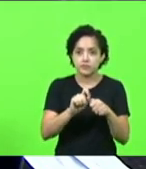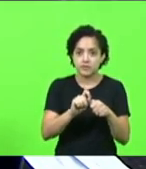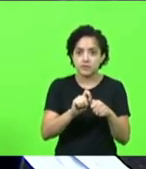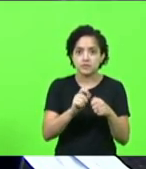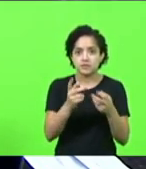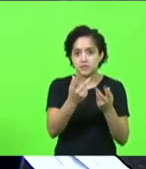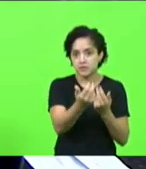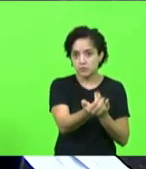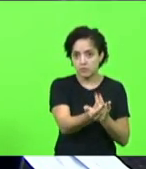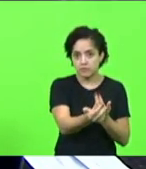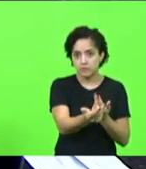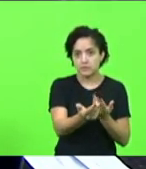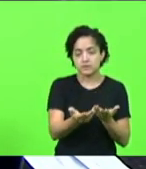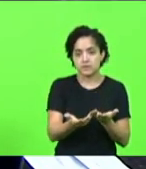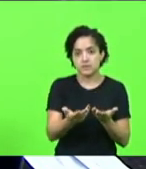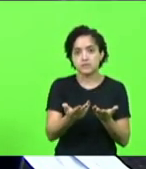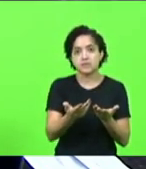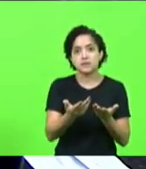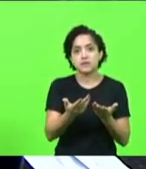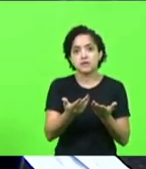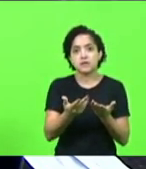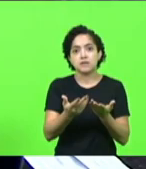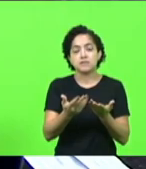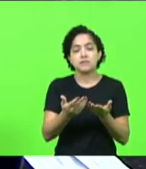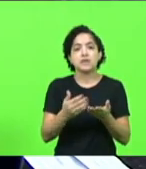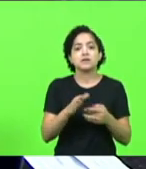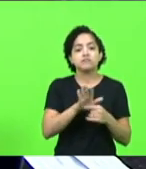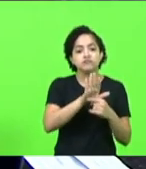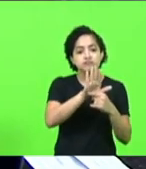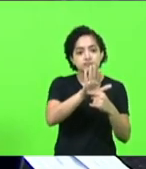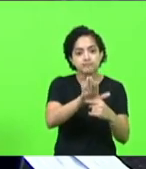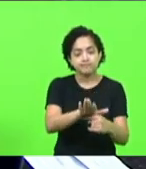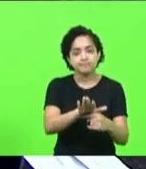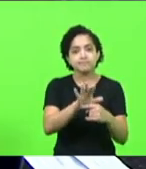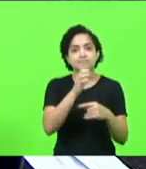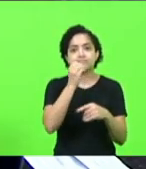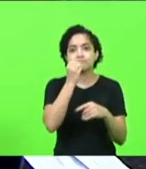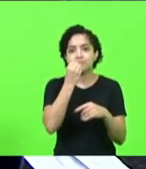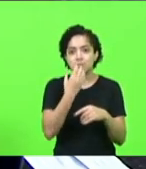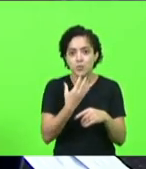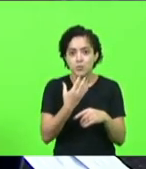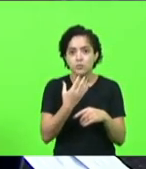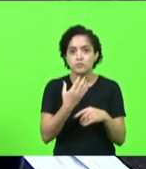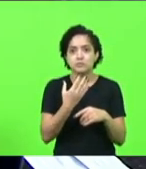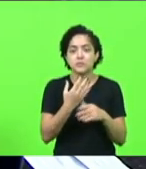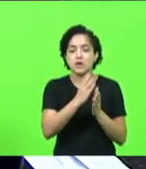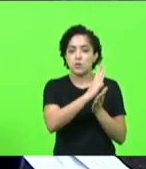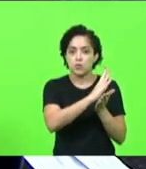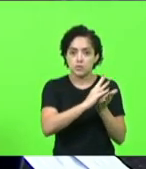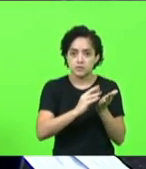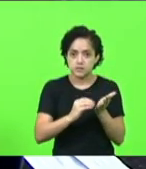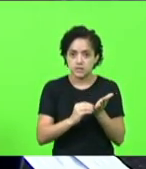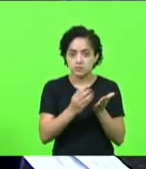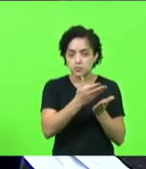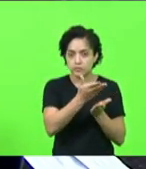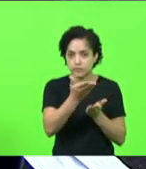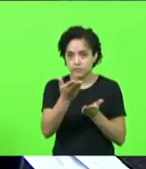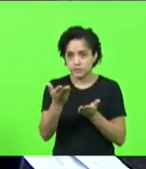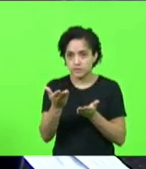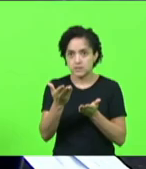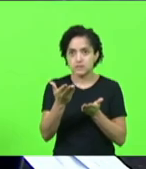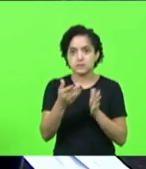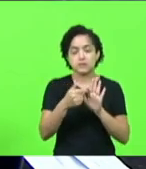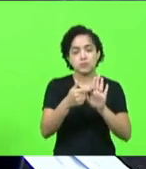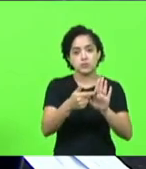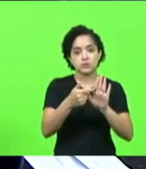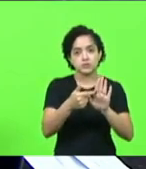de alguém que oportunizou isso e que bom que exemplo que vocês estão dando essa manhã aqui para nós para